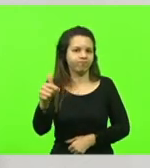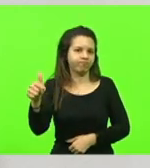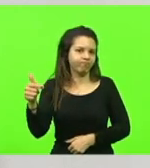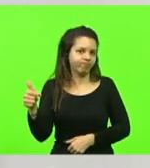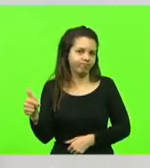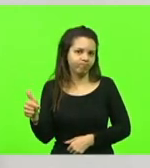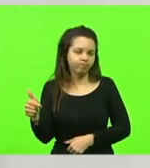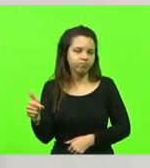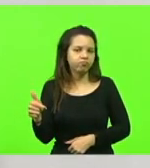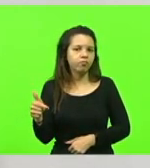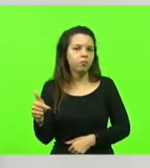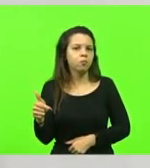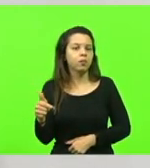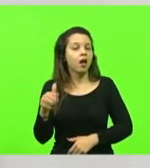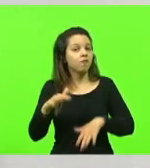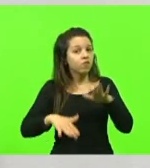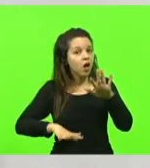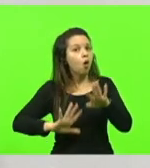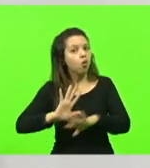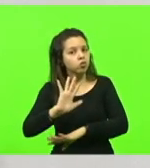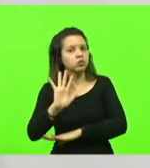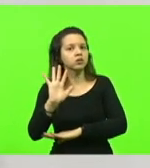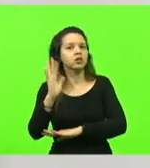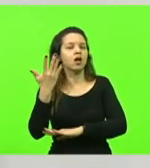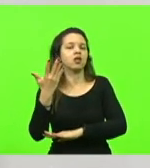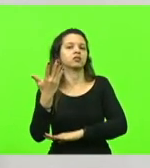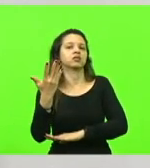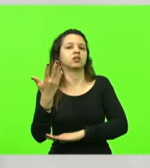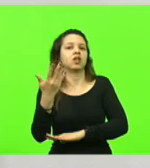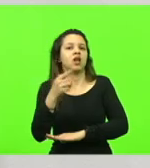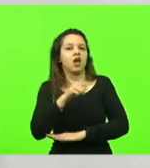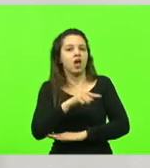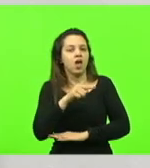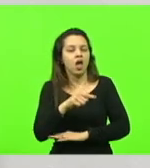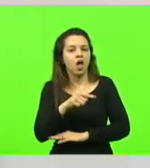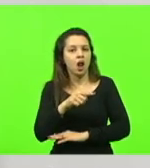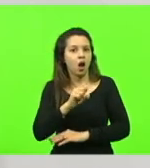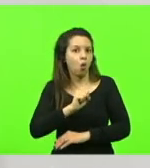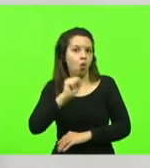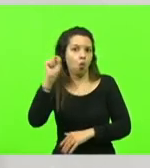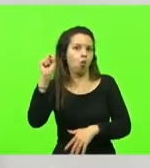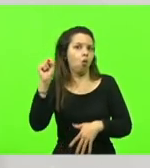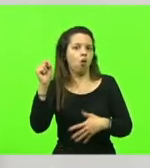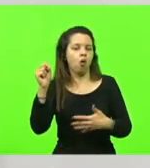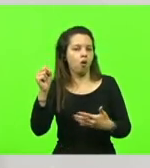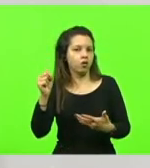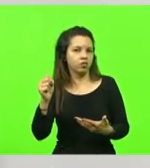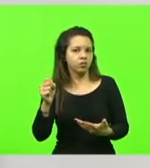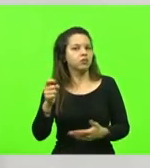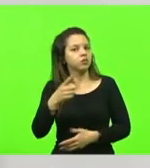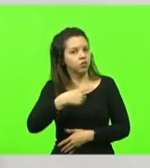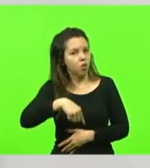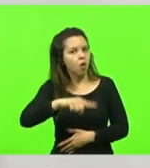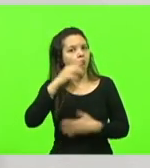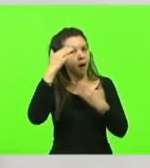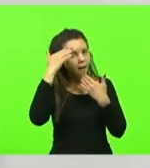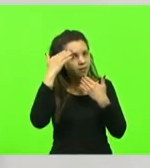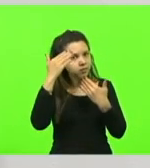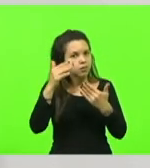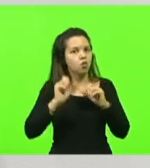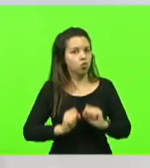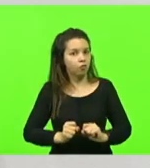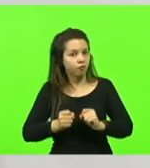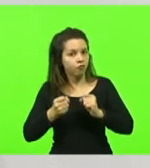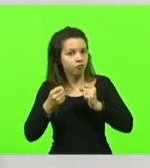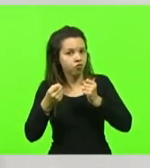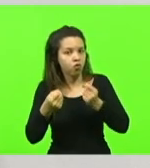Os casos, muitas vezes, são tratados de uma maneira heróica. E aqui, nós temos que agradecer o empenho, dedicação